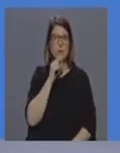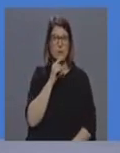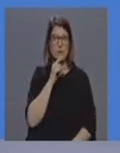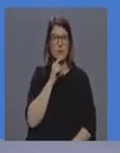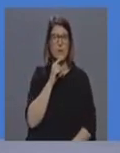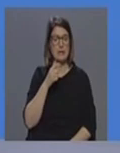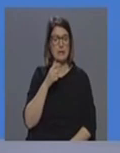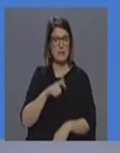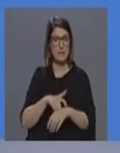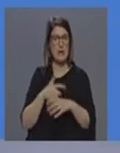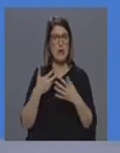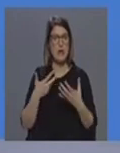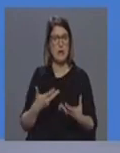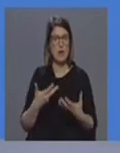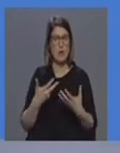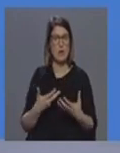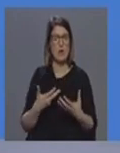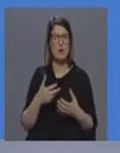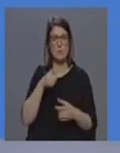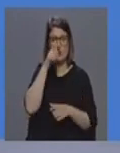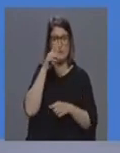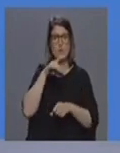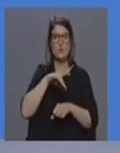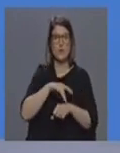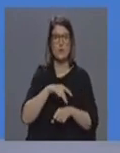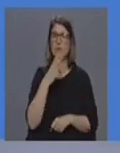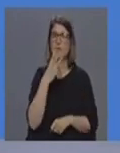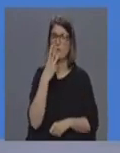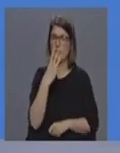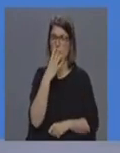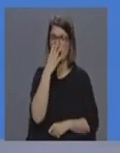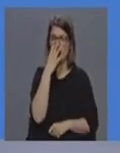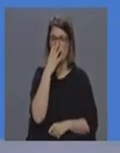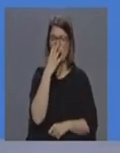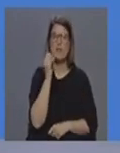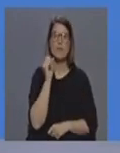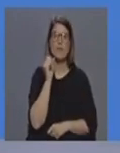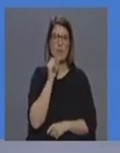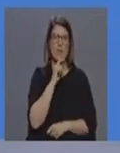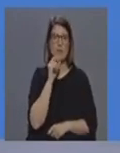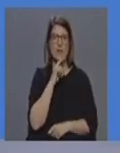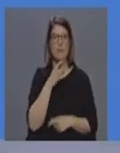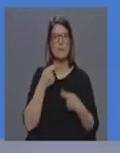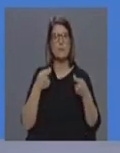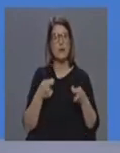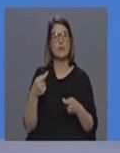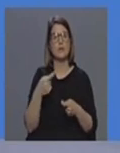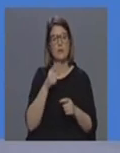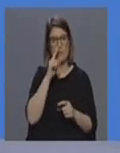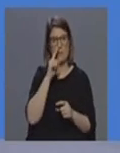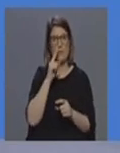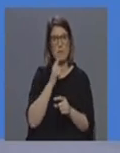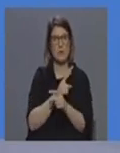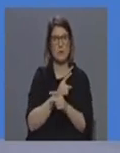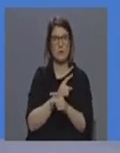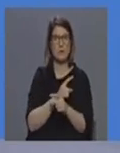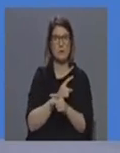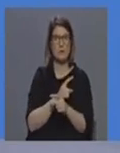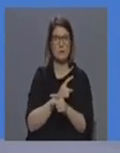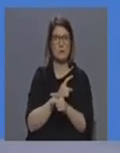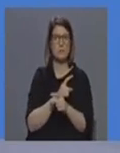neste momento três doentes ventilados sob pressão negativa que são as